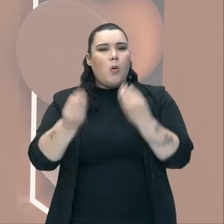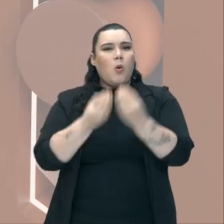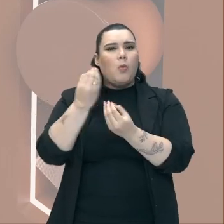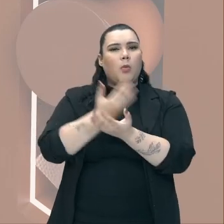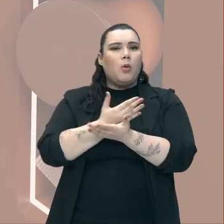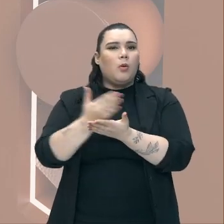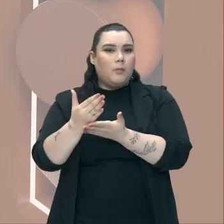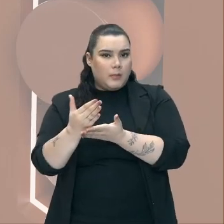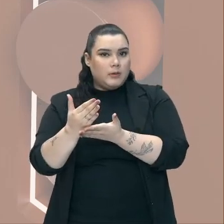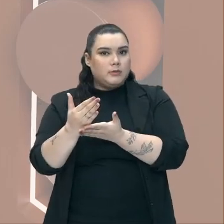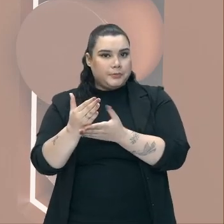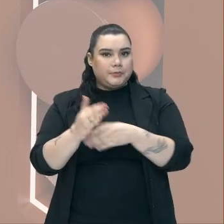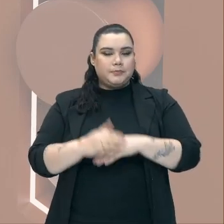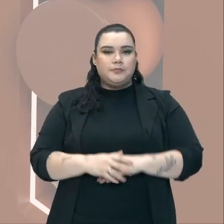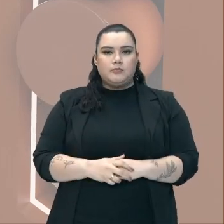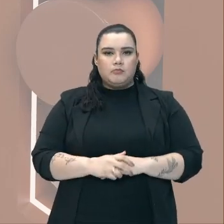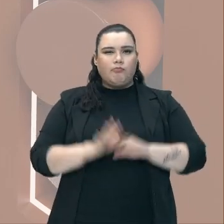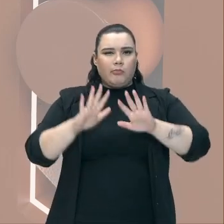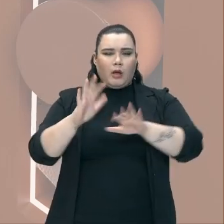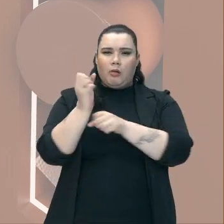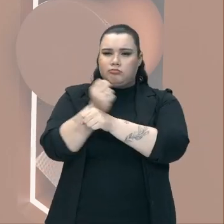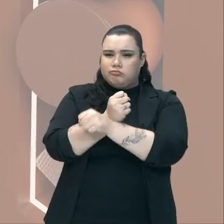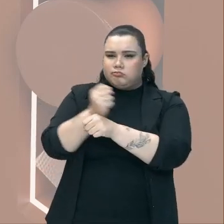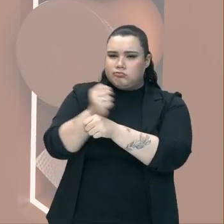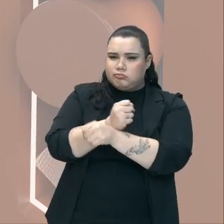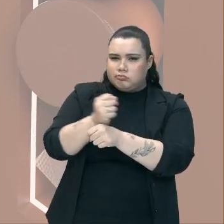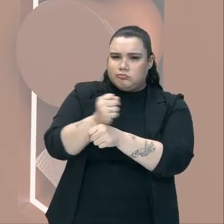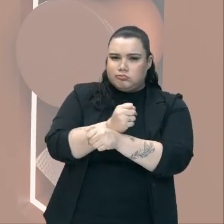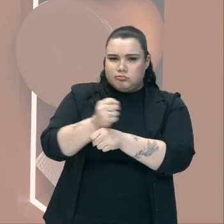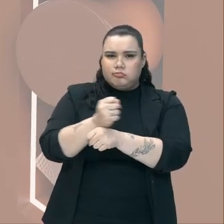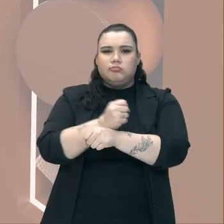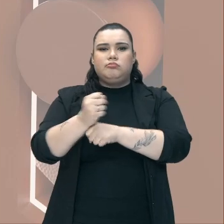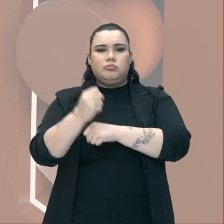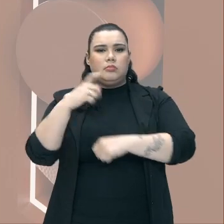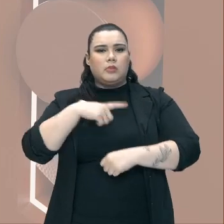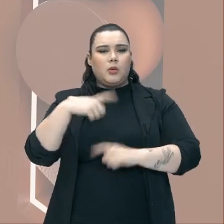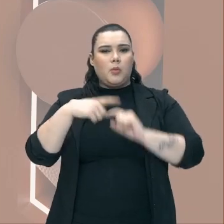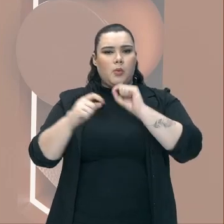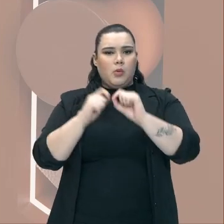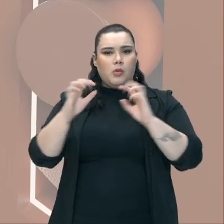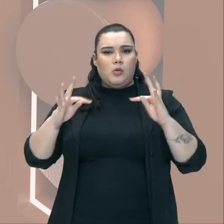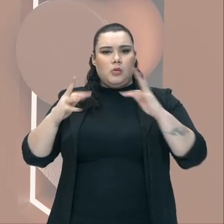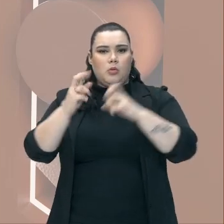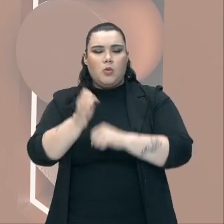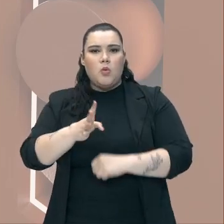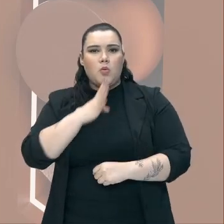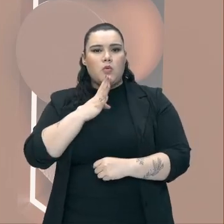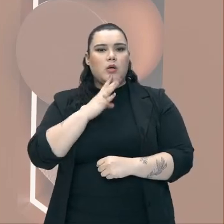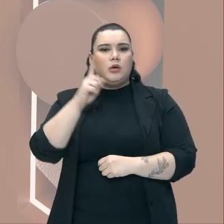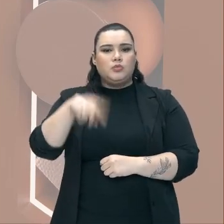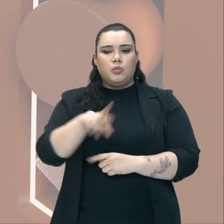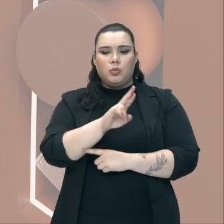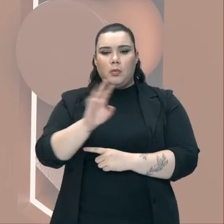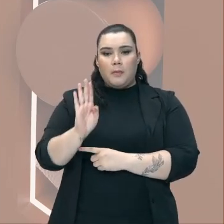Que durante muito tempo Indivíduos que ficaram conhecidos Como bandeirantes